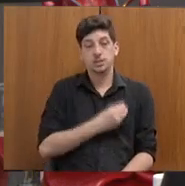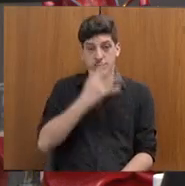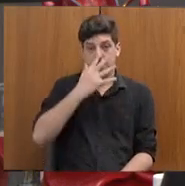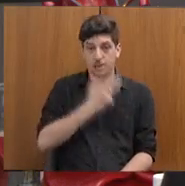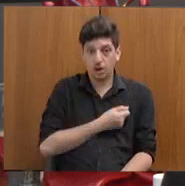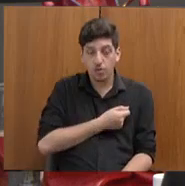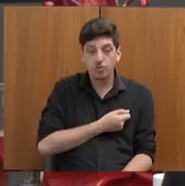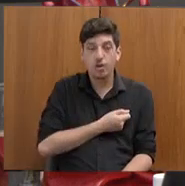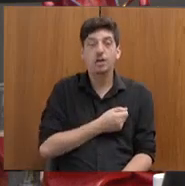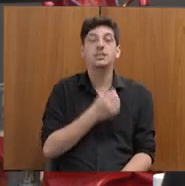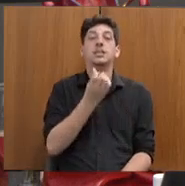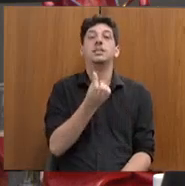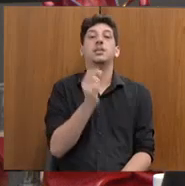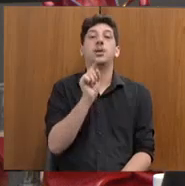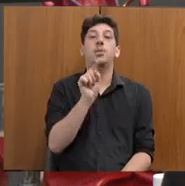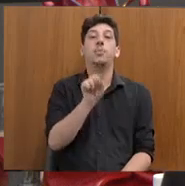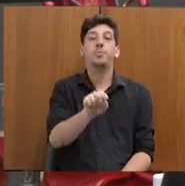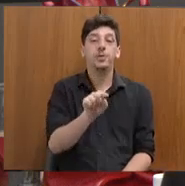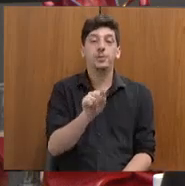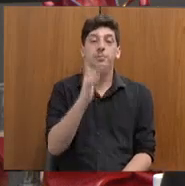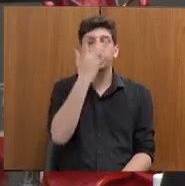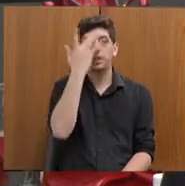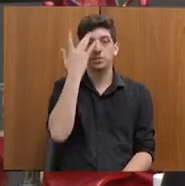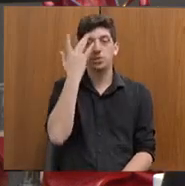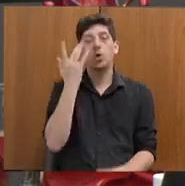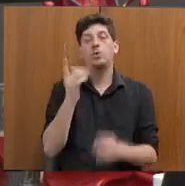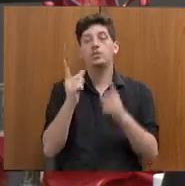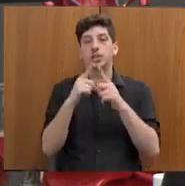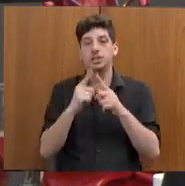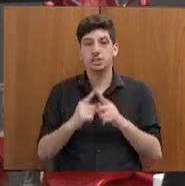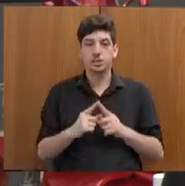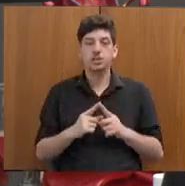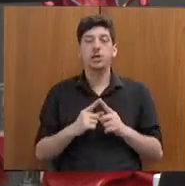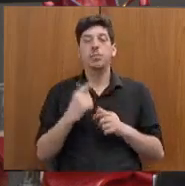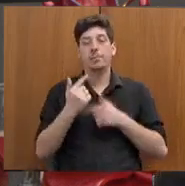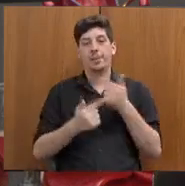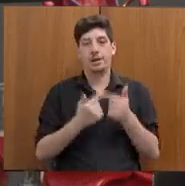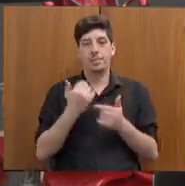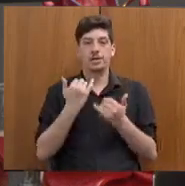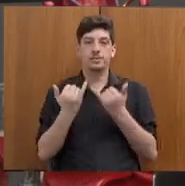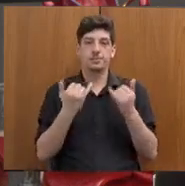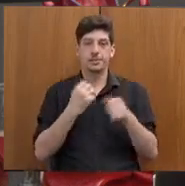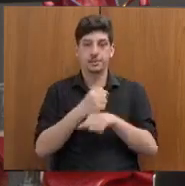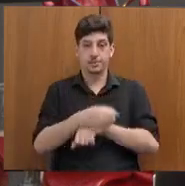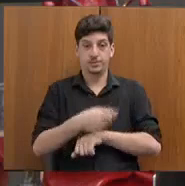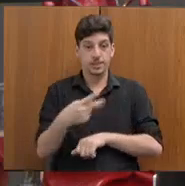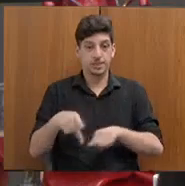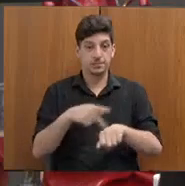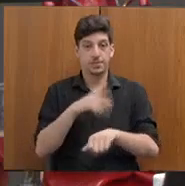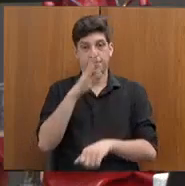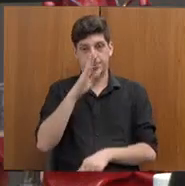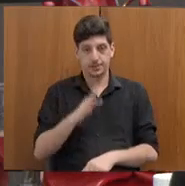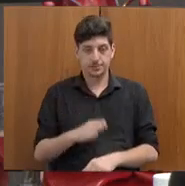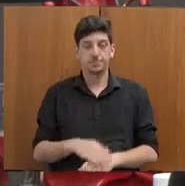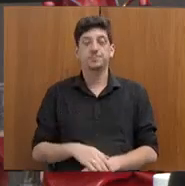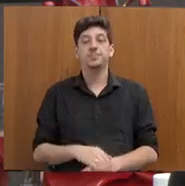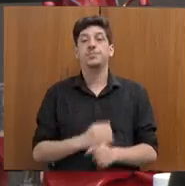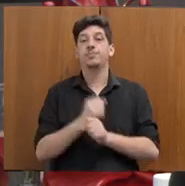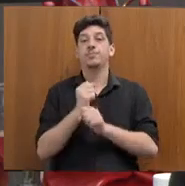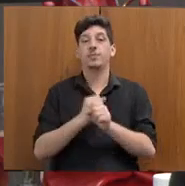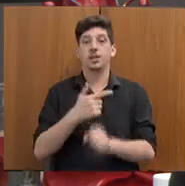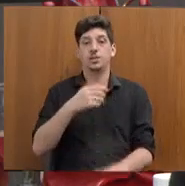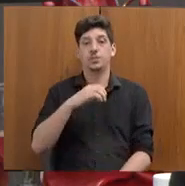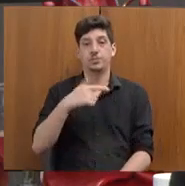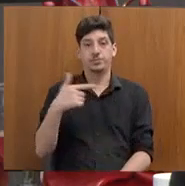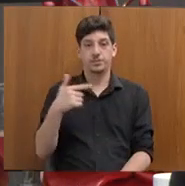trabalhadores e trabalhadoras dessa condição em várias atividades. Isso tudo no Brasil. Só em 2022, foram